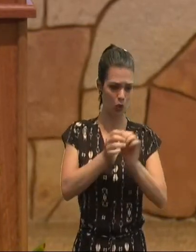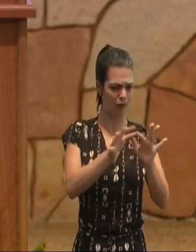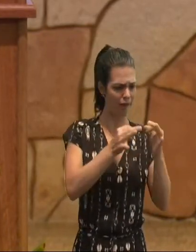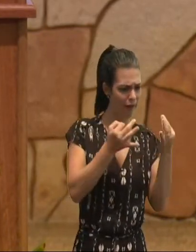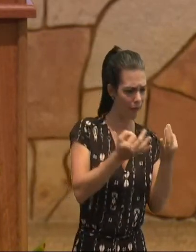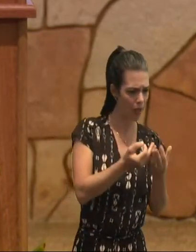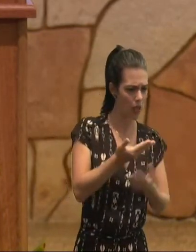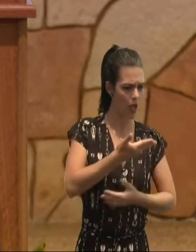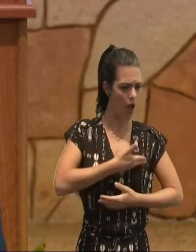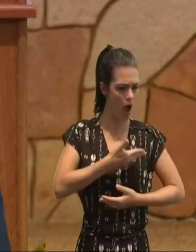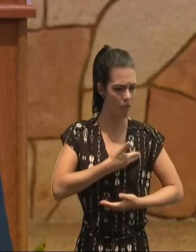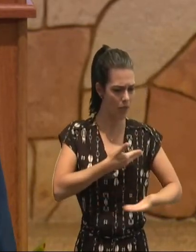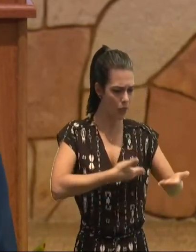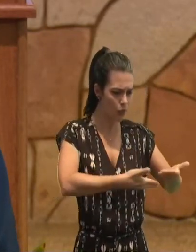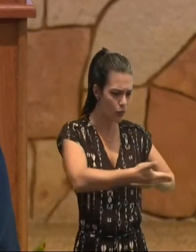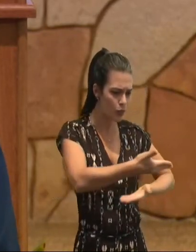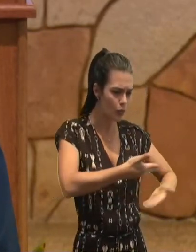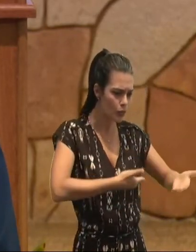meio do nosso amor, por eles,